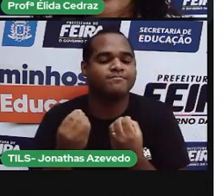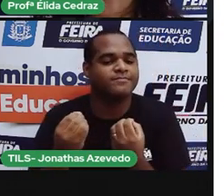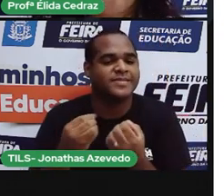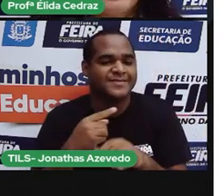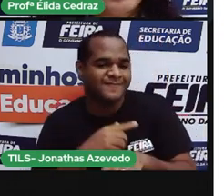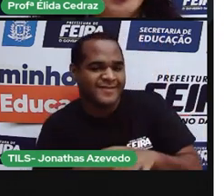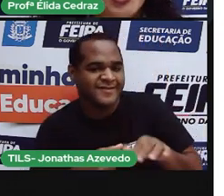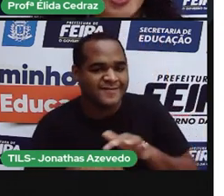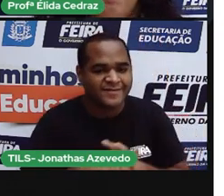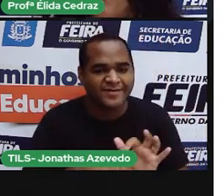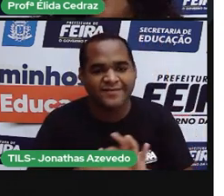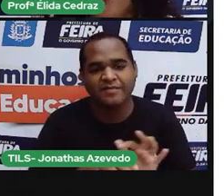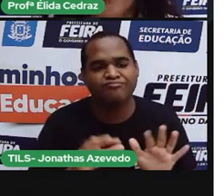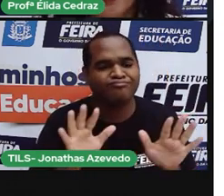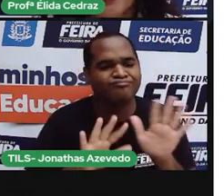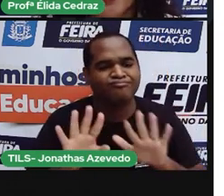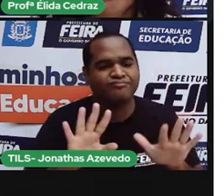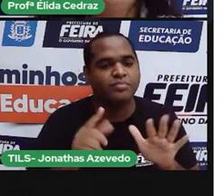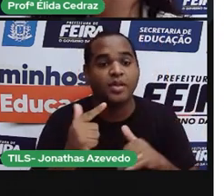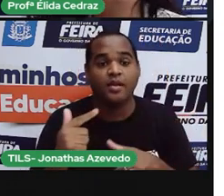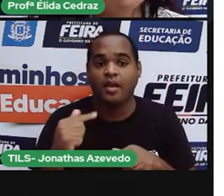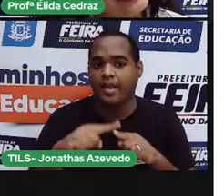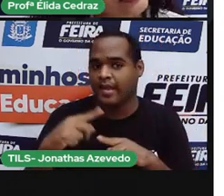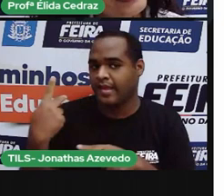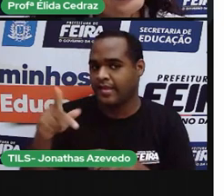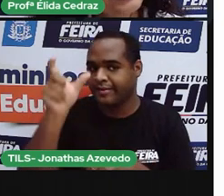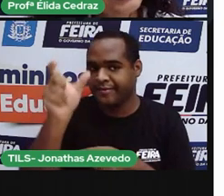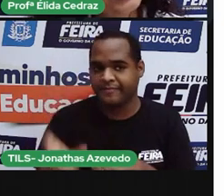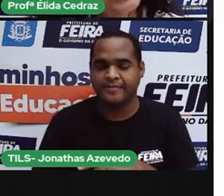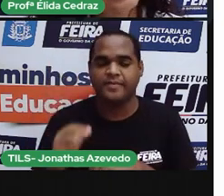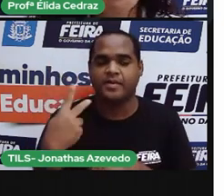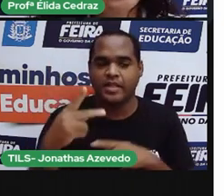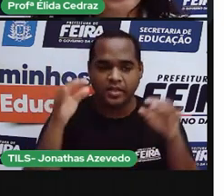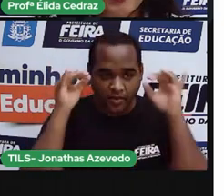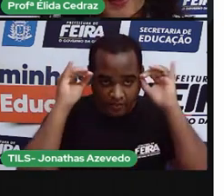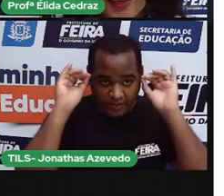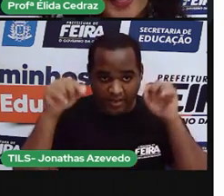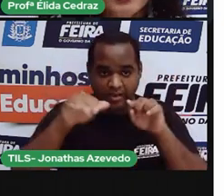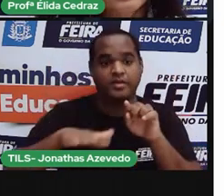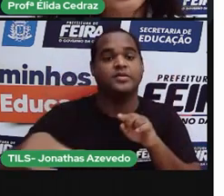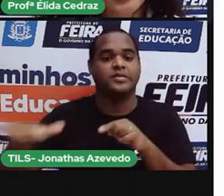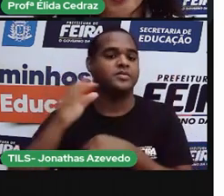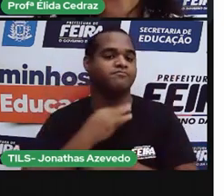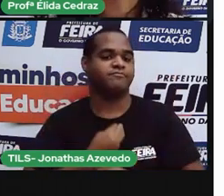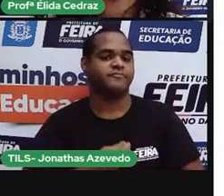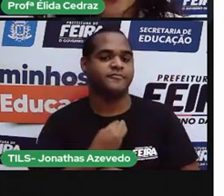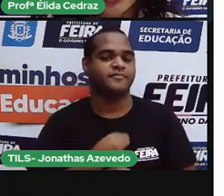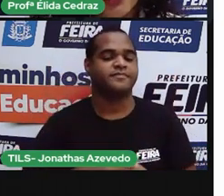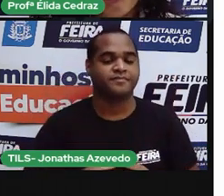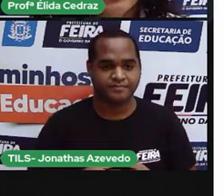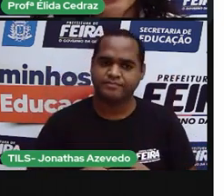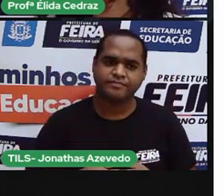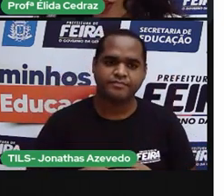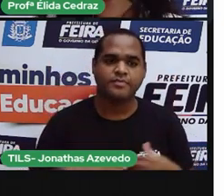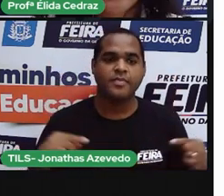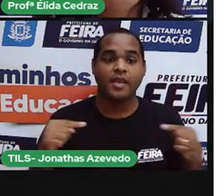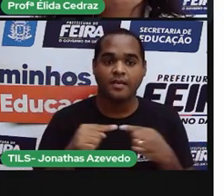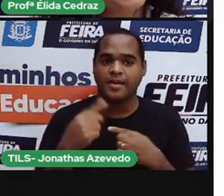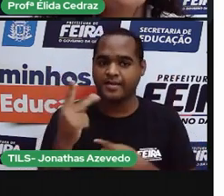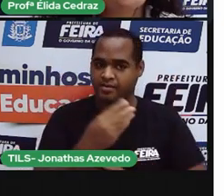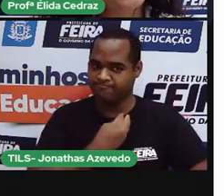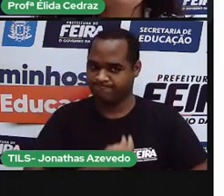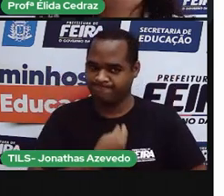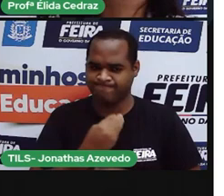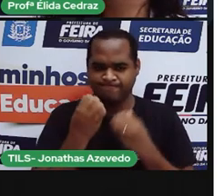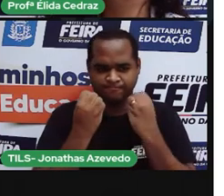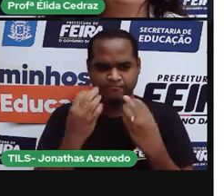é a roupa típica do vaqueiro na nossa região. Esse é o modo de vida do